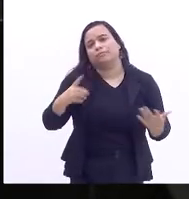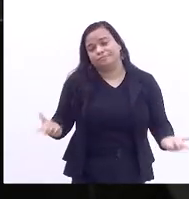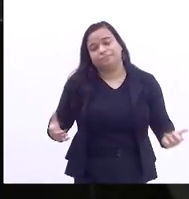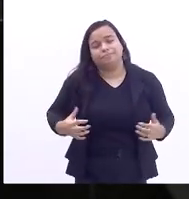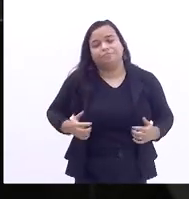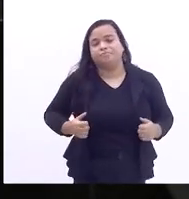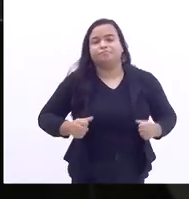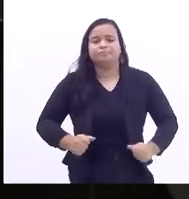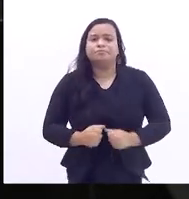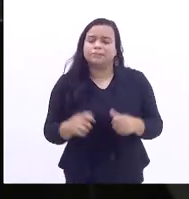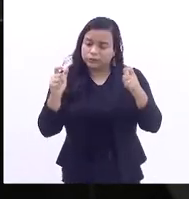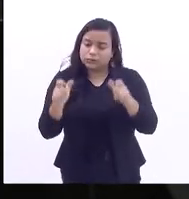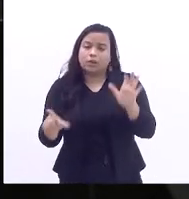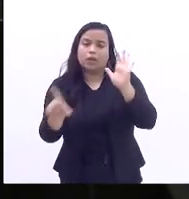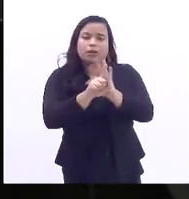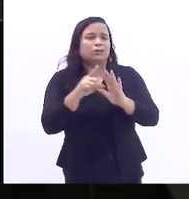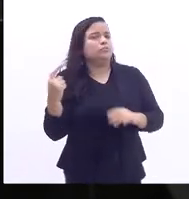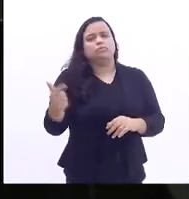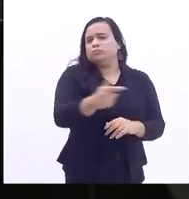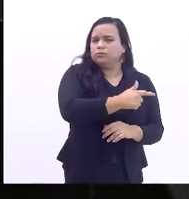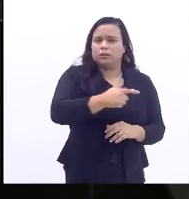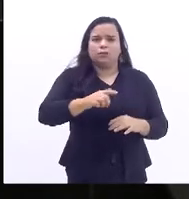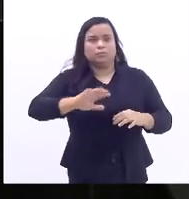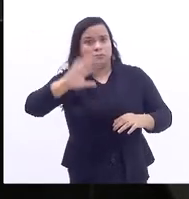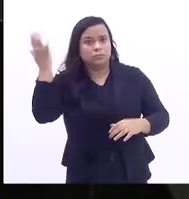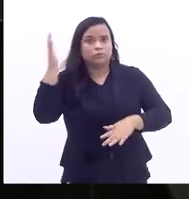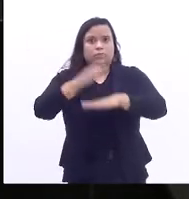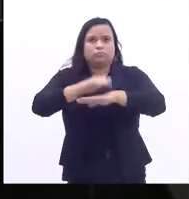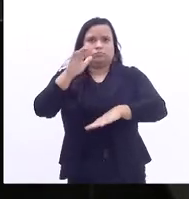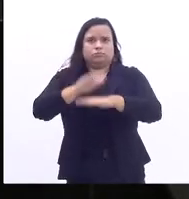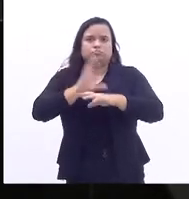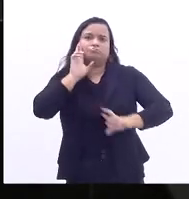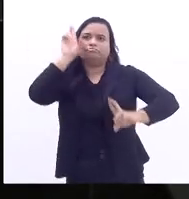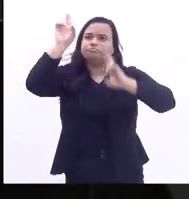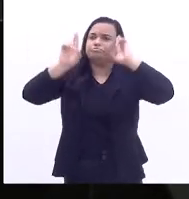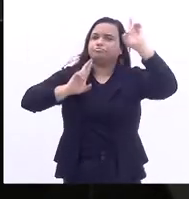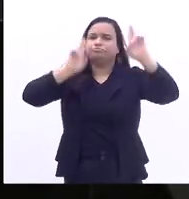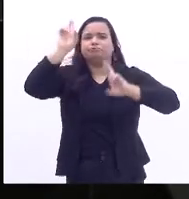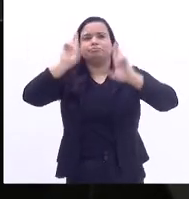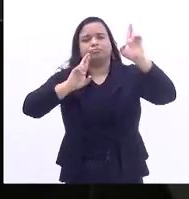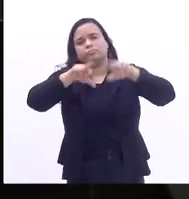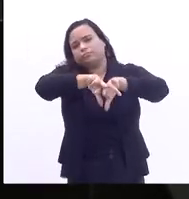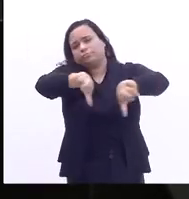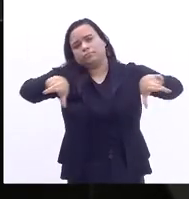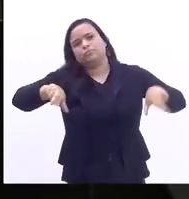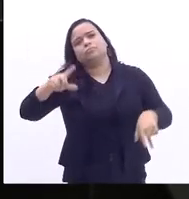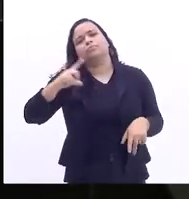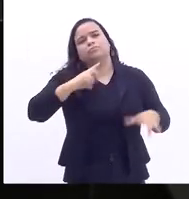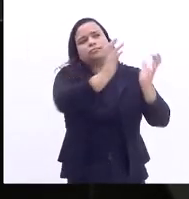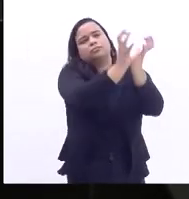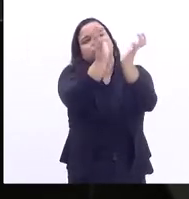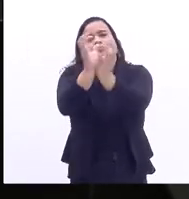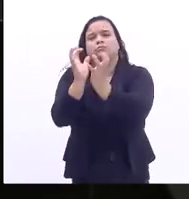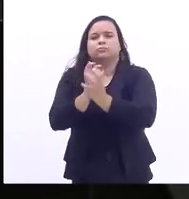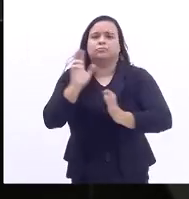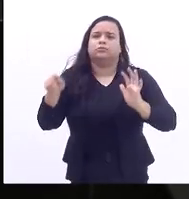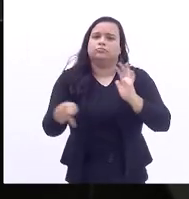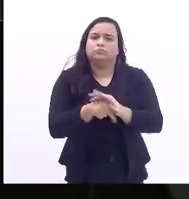Regiões sem lei, onde o fenômeno da anomia impera. e se impera o fenômeno da anomia,